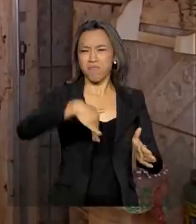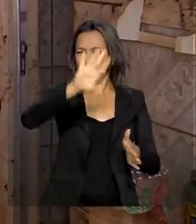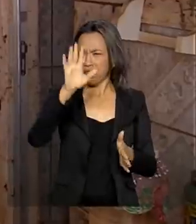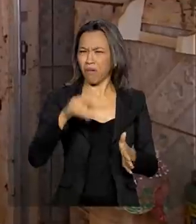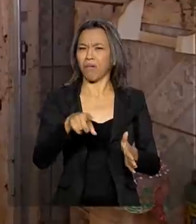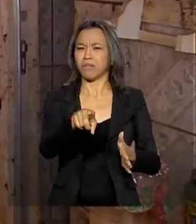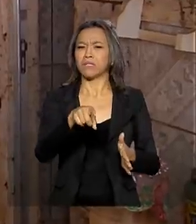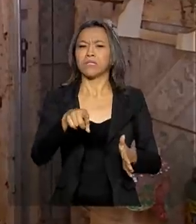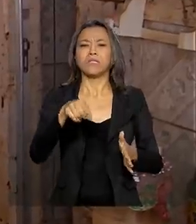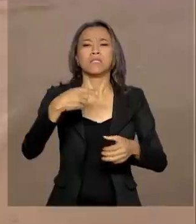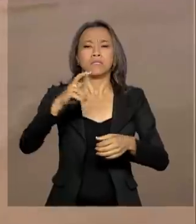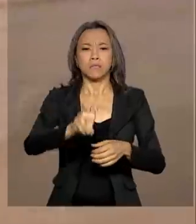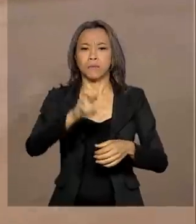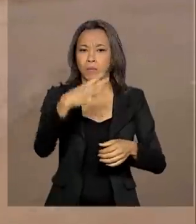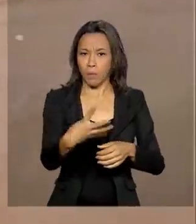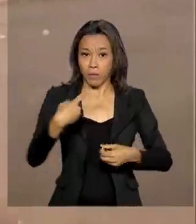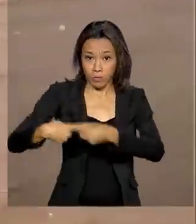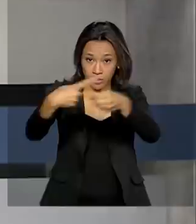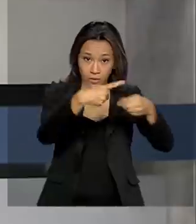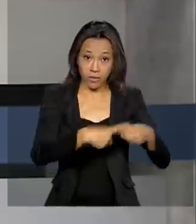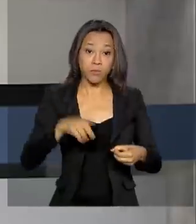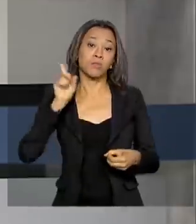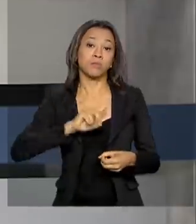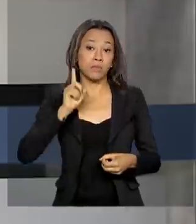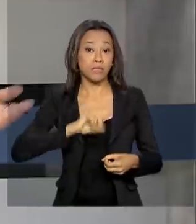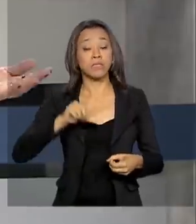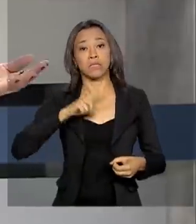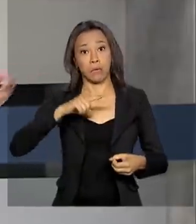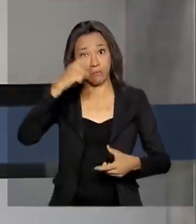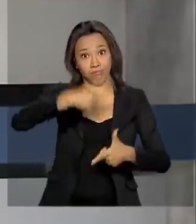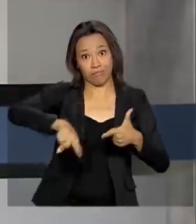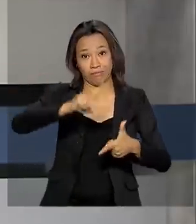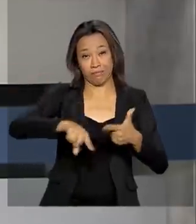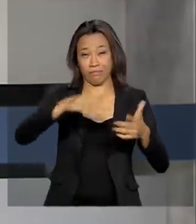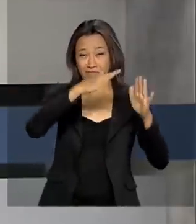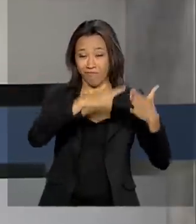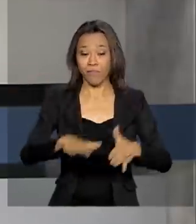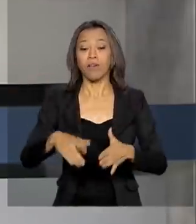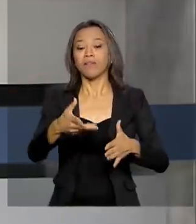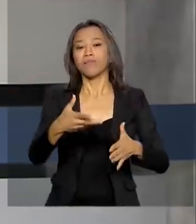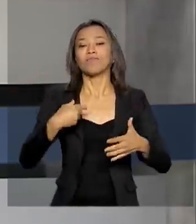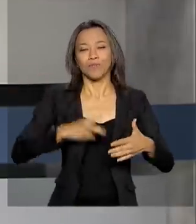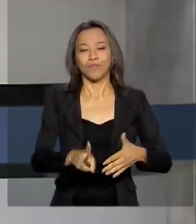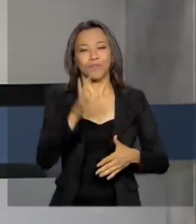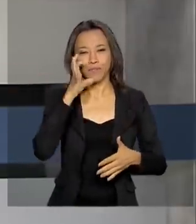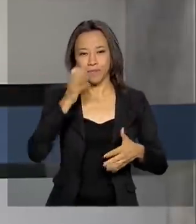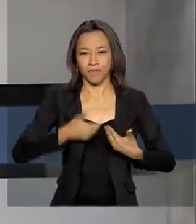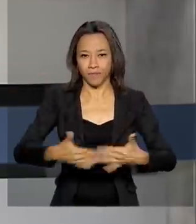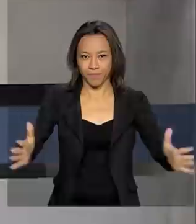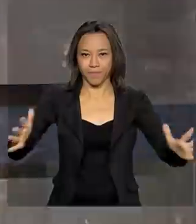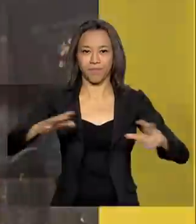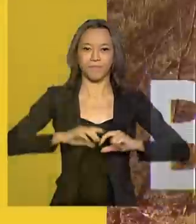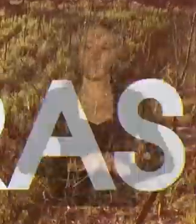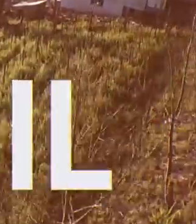emergência decretada pela Defesa Civil. Fique com a gente, o Brasil em dia já está no ar.